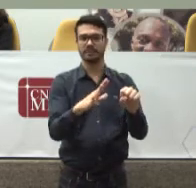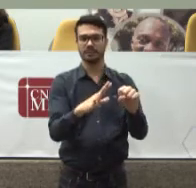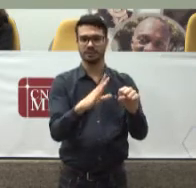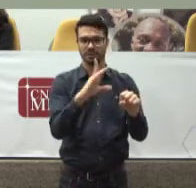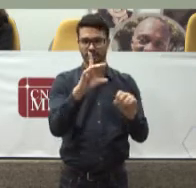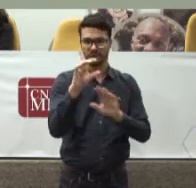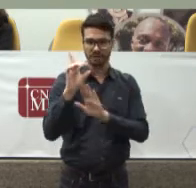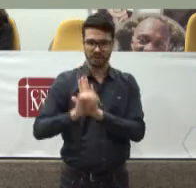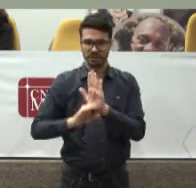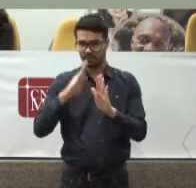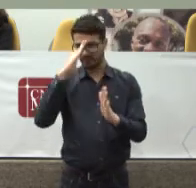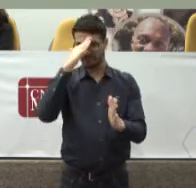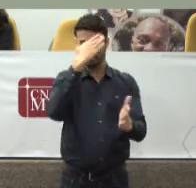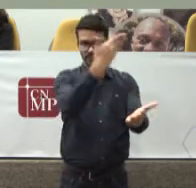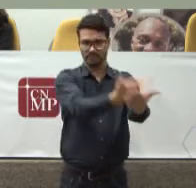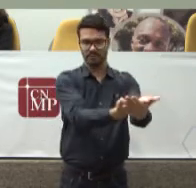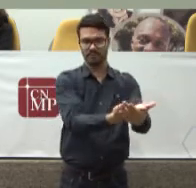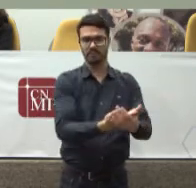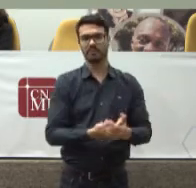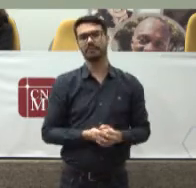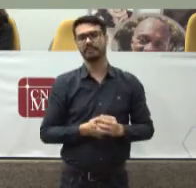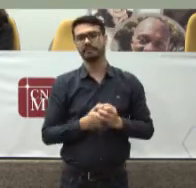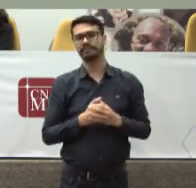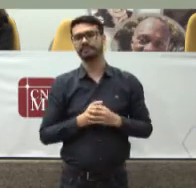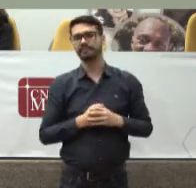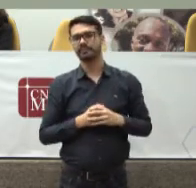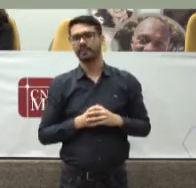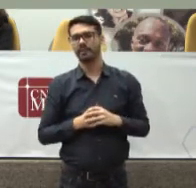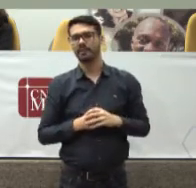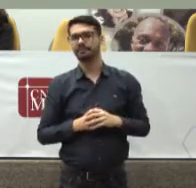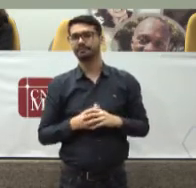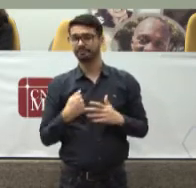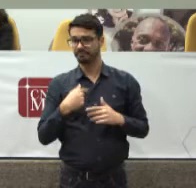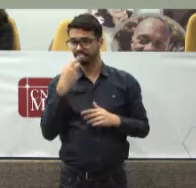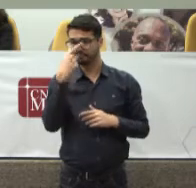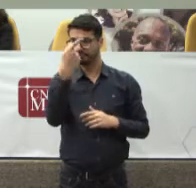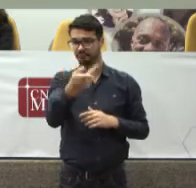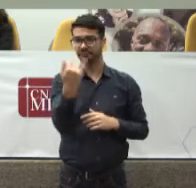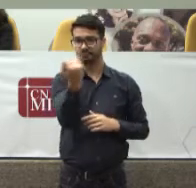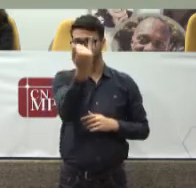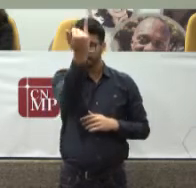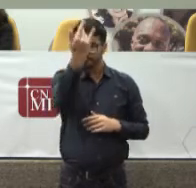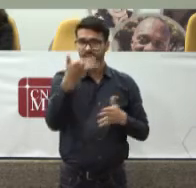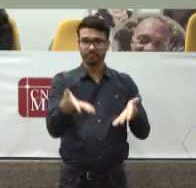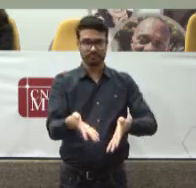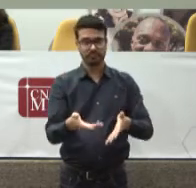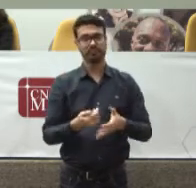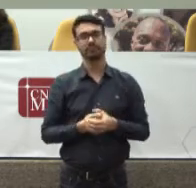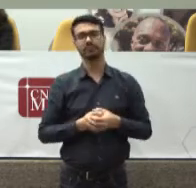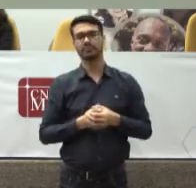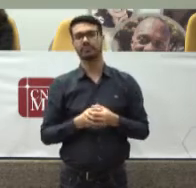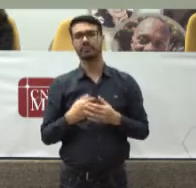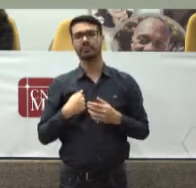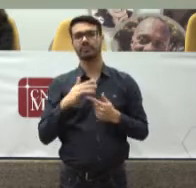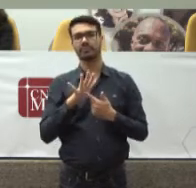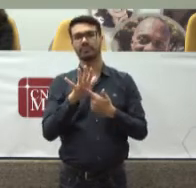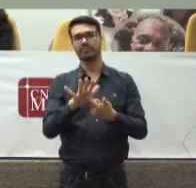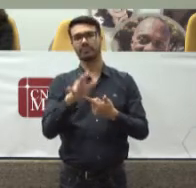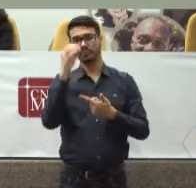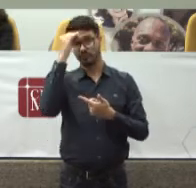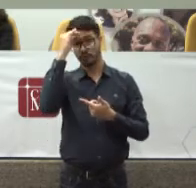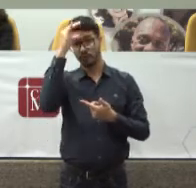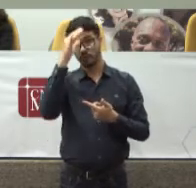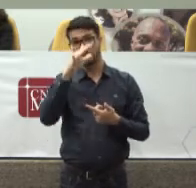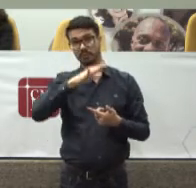Dizer os senhores Do quanto é importante Estar hoje aqui Trazendo Ao conhecimento Do